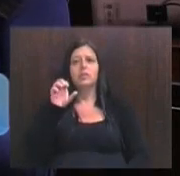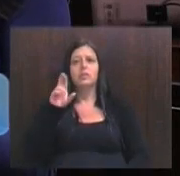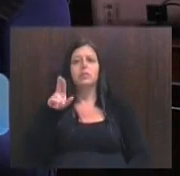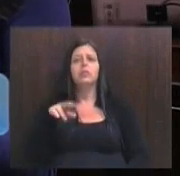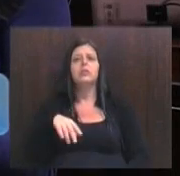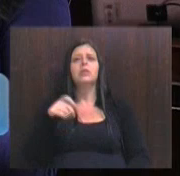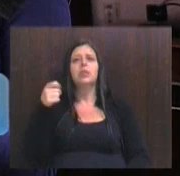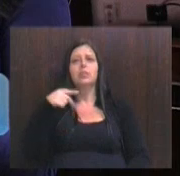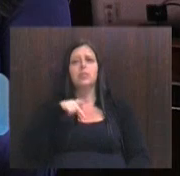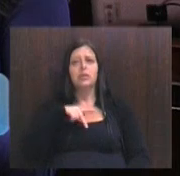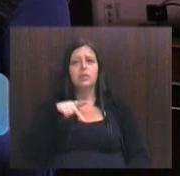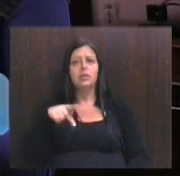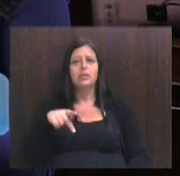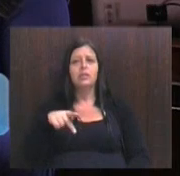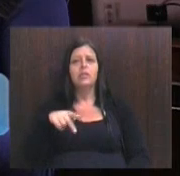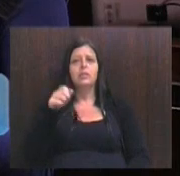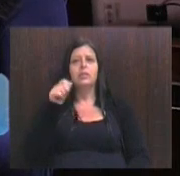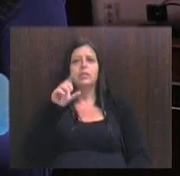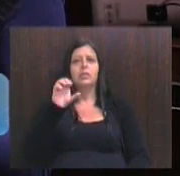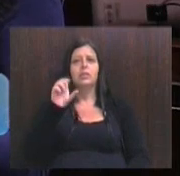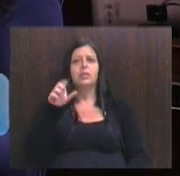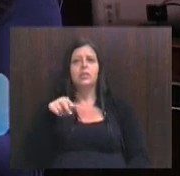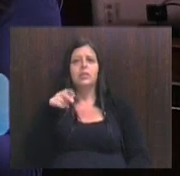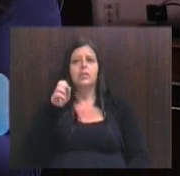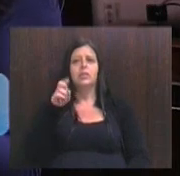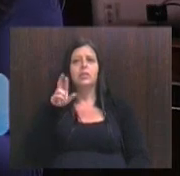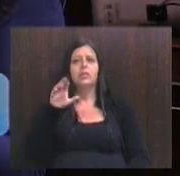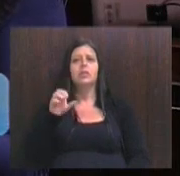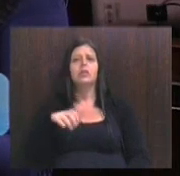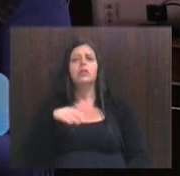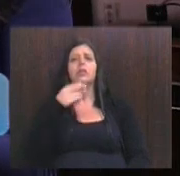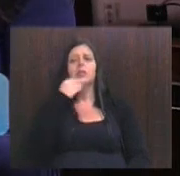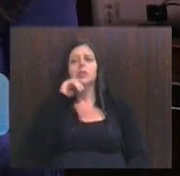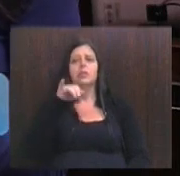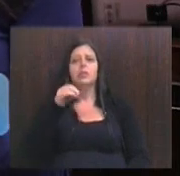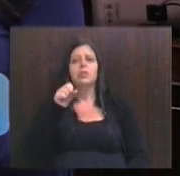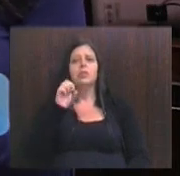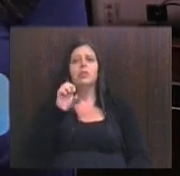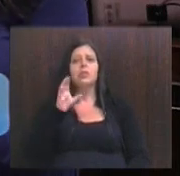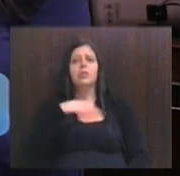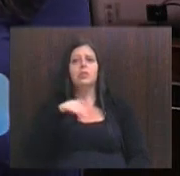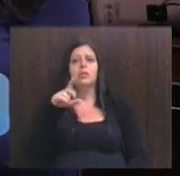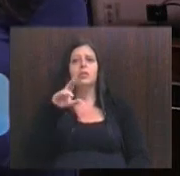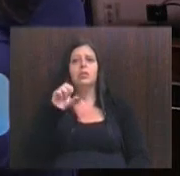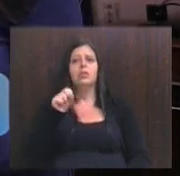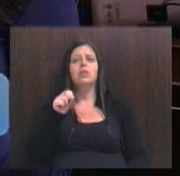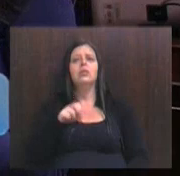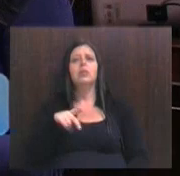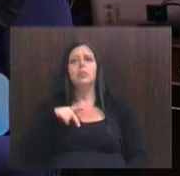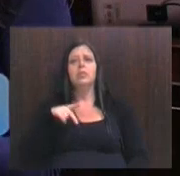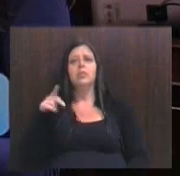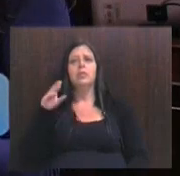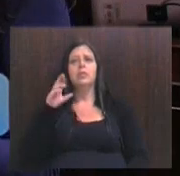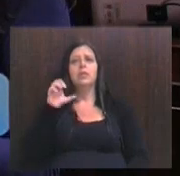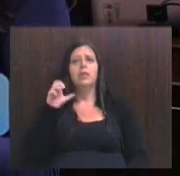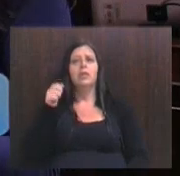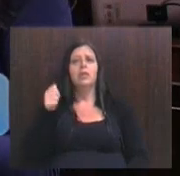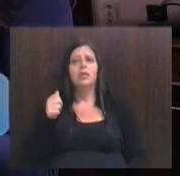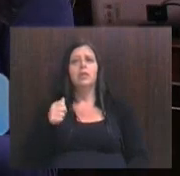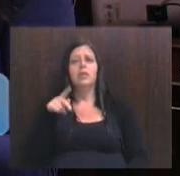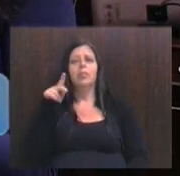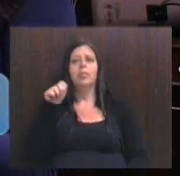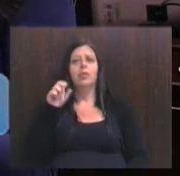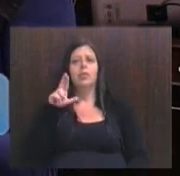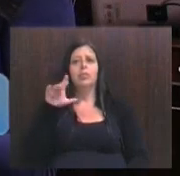ao vice-presidente Alexandre Vollmann e o José Luiz Azambuja, o senhor presidente em exercício do CREA, o Paulo Teixeira